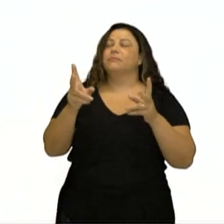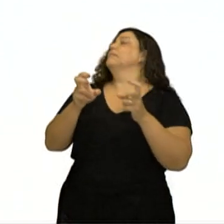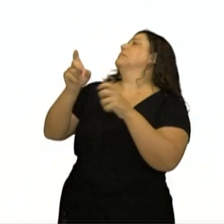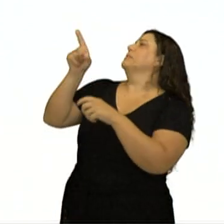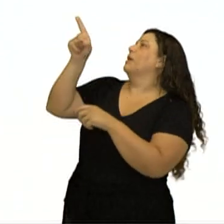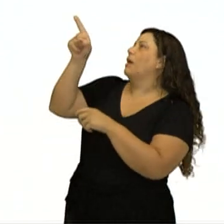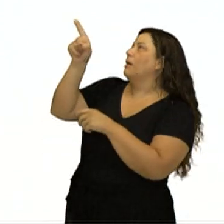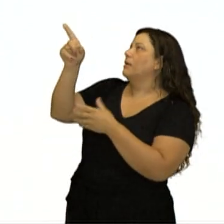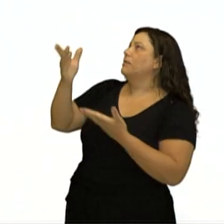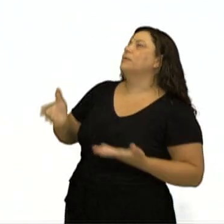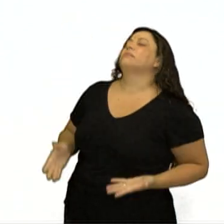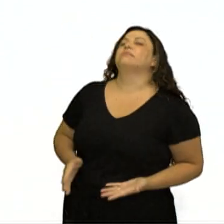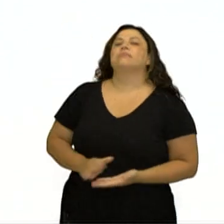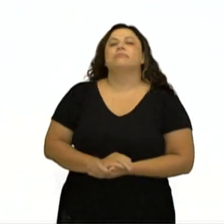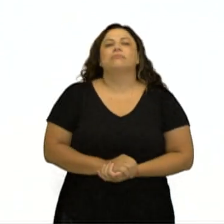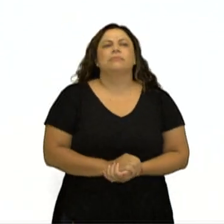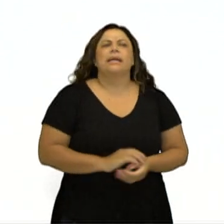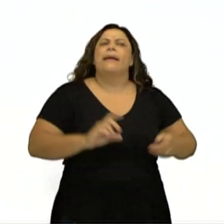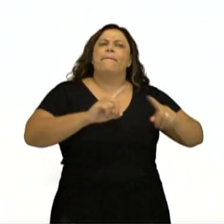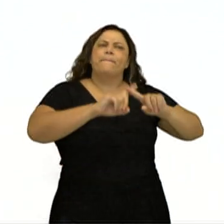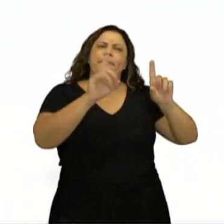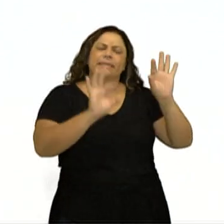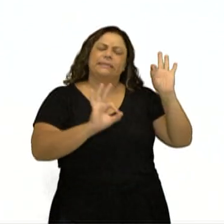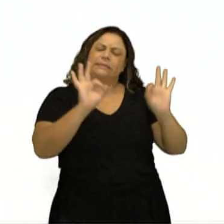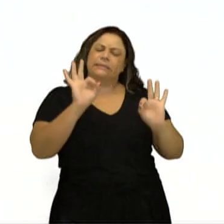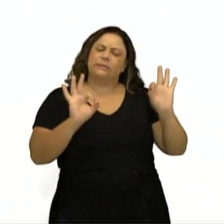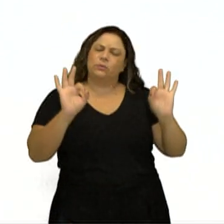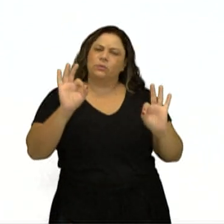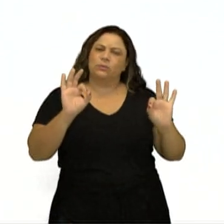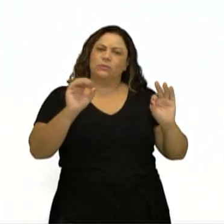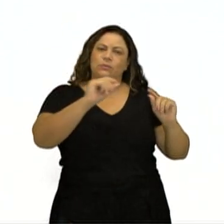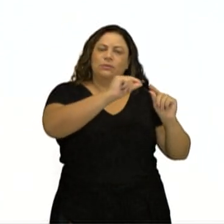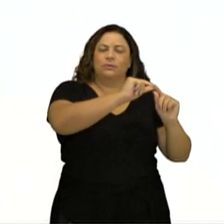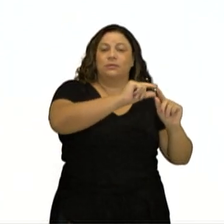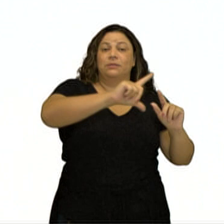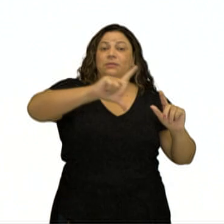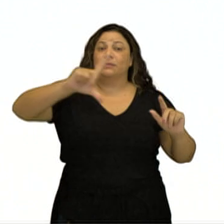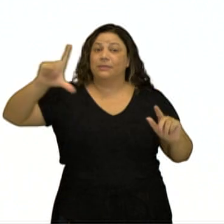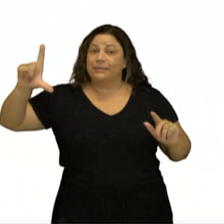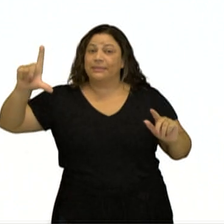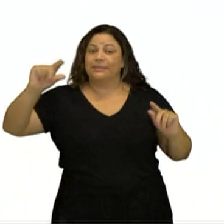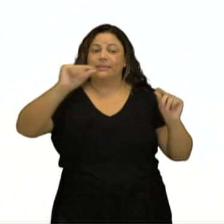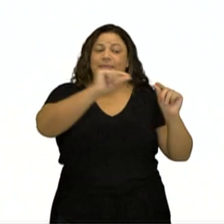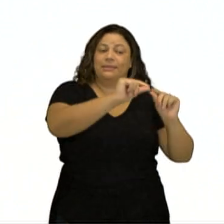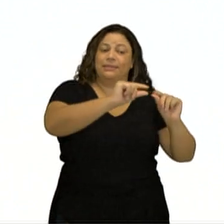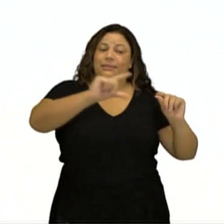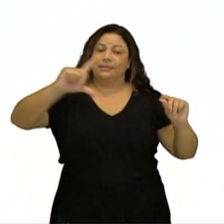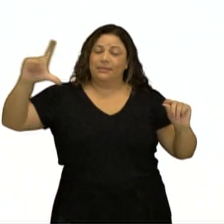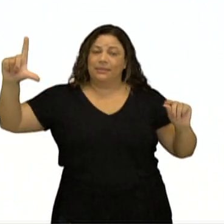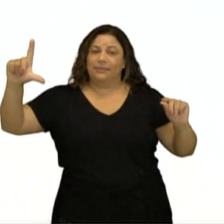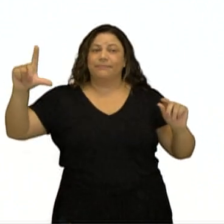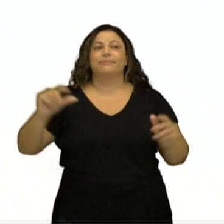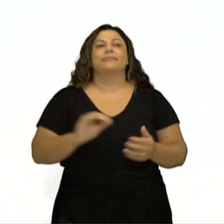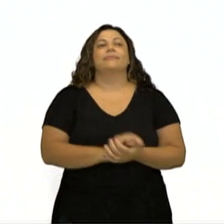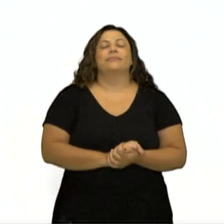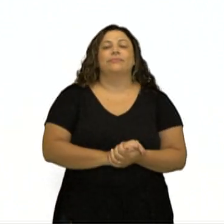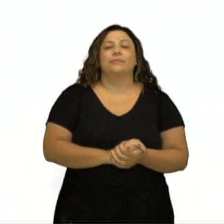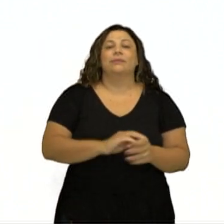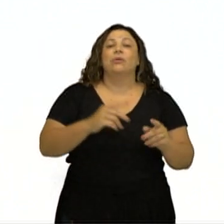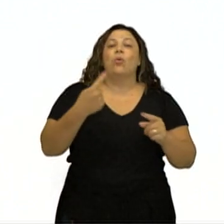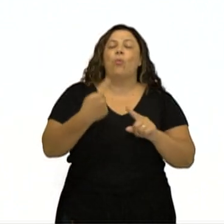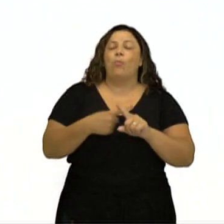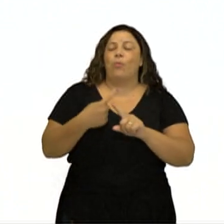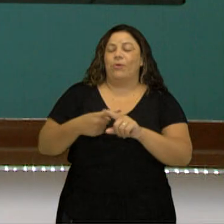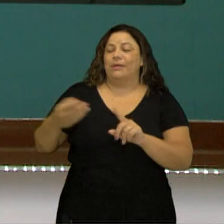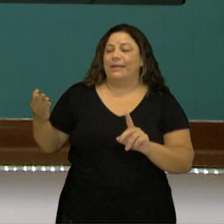Mas e aí? Essa ordem que eu fiz lá é uma ordem crescente. Crescente significa que está crescendo.